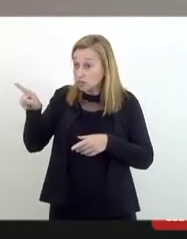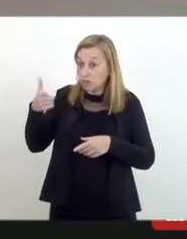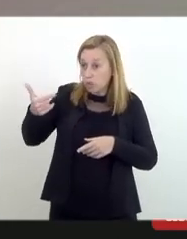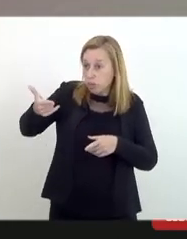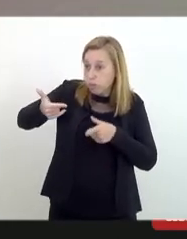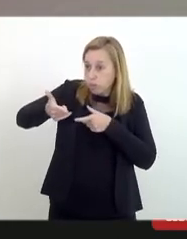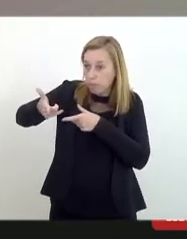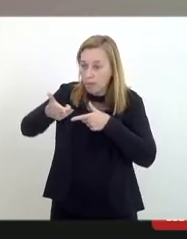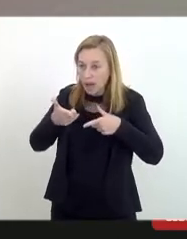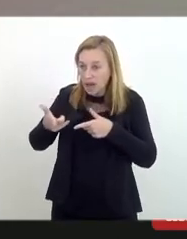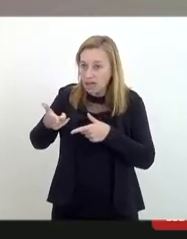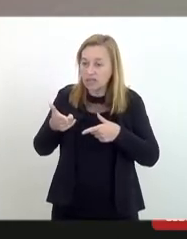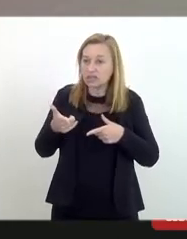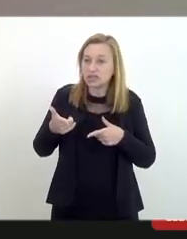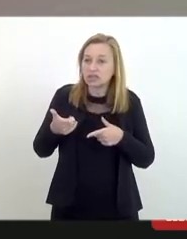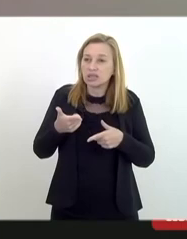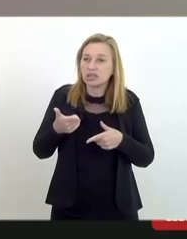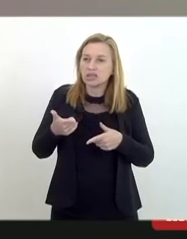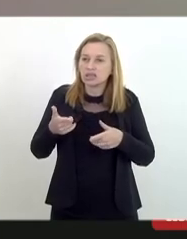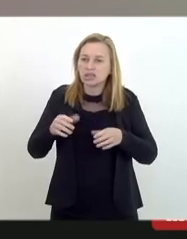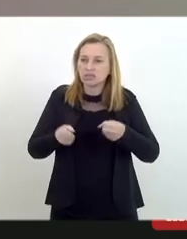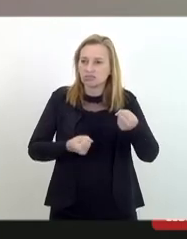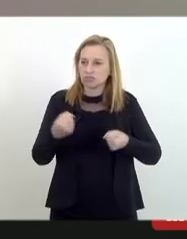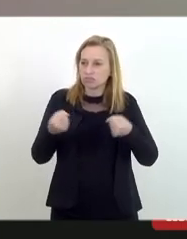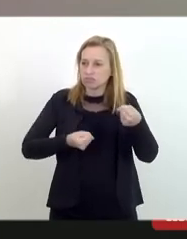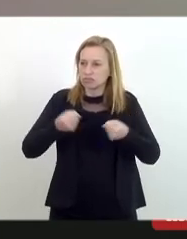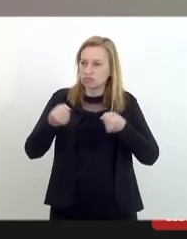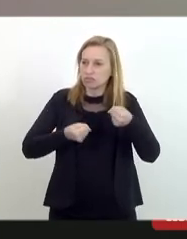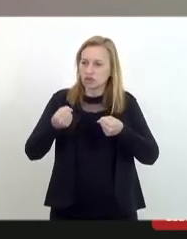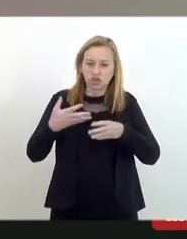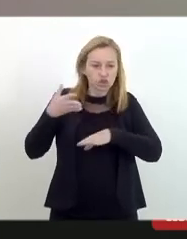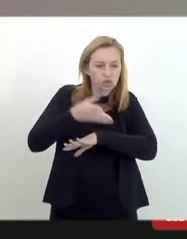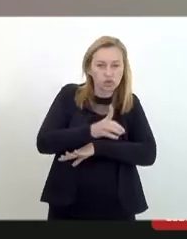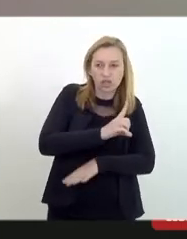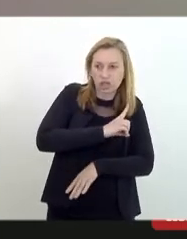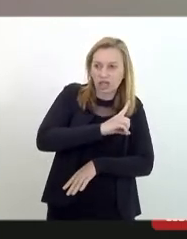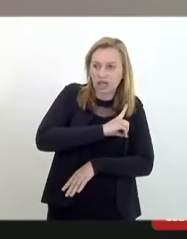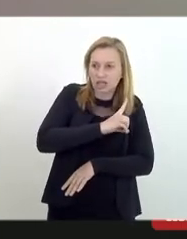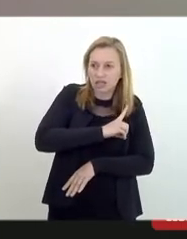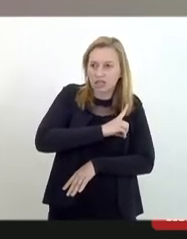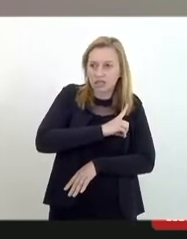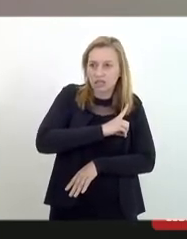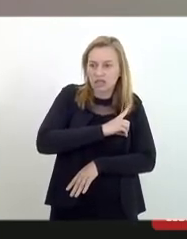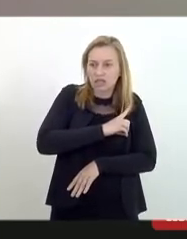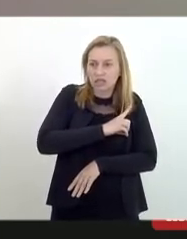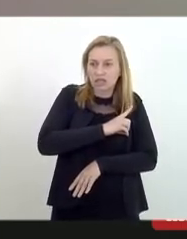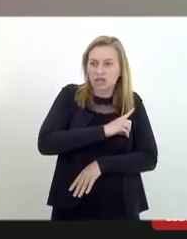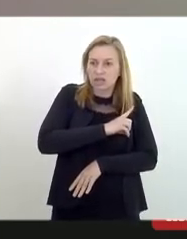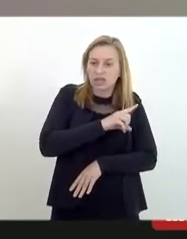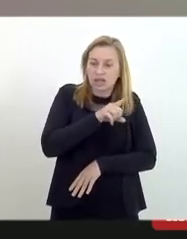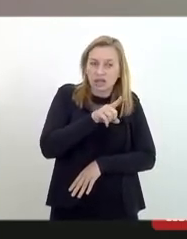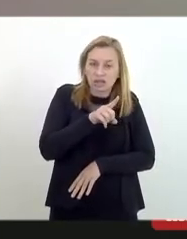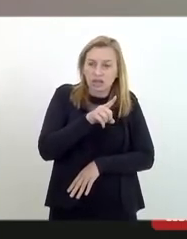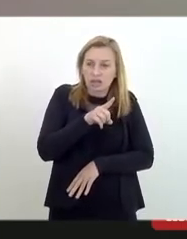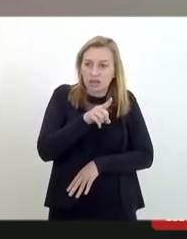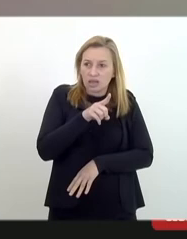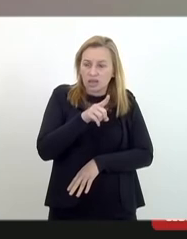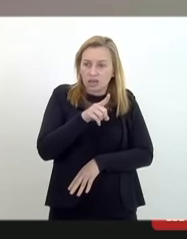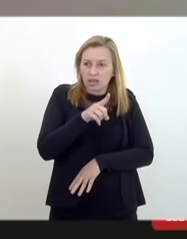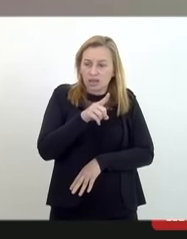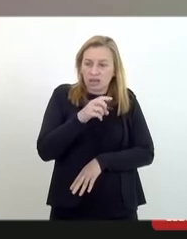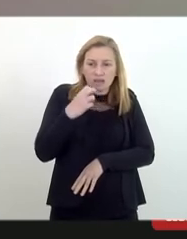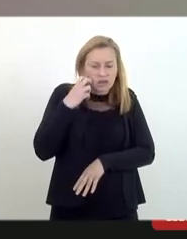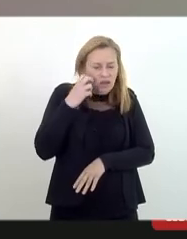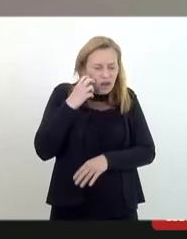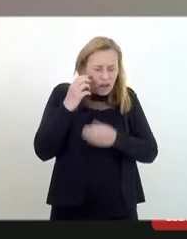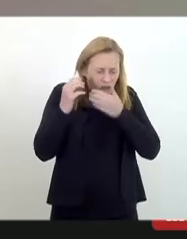com as pessoas que estavam no carro e ao chegar na delegacia eles foram reitimizados é isso que eu quero